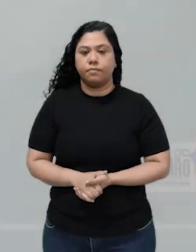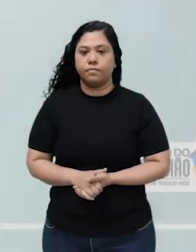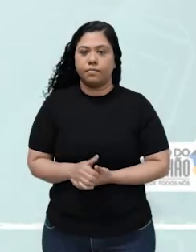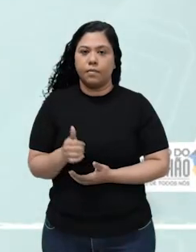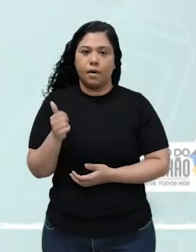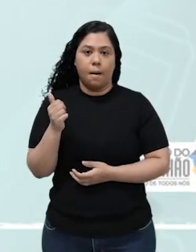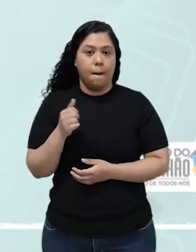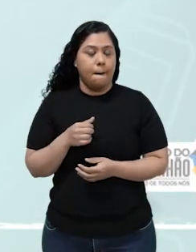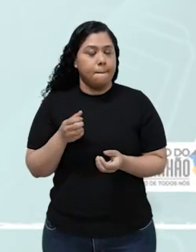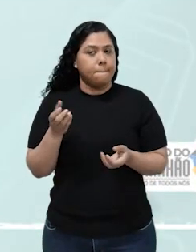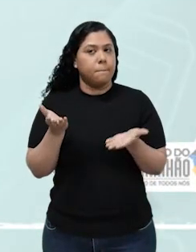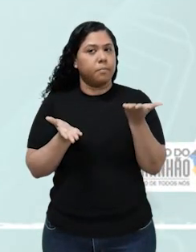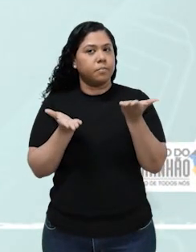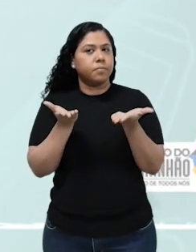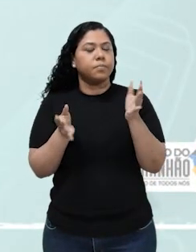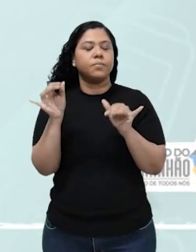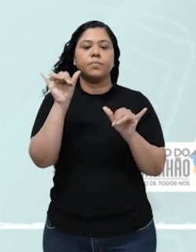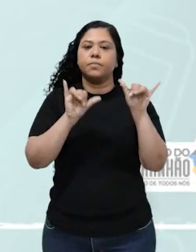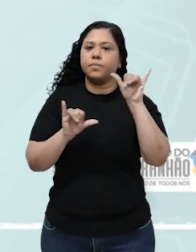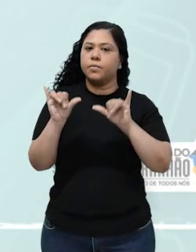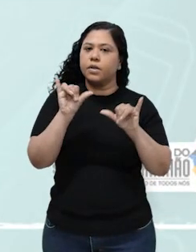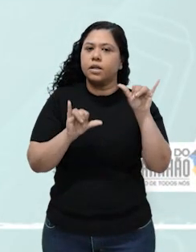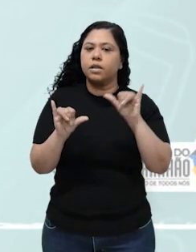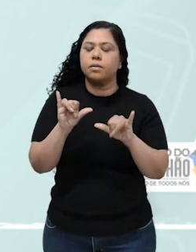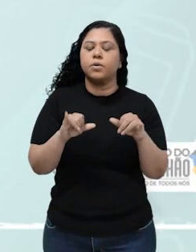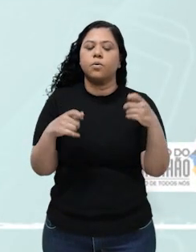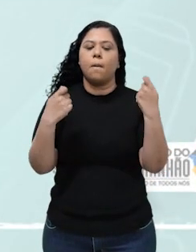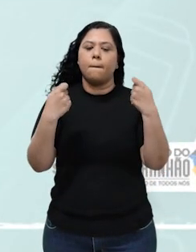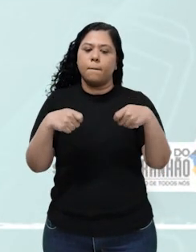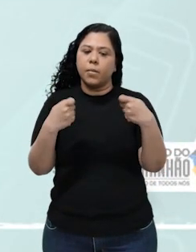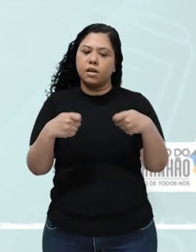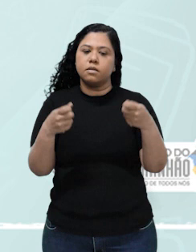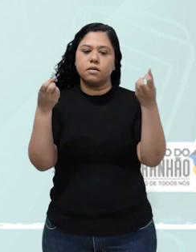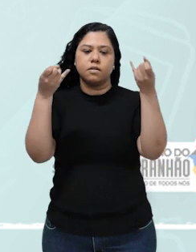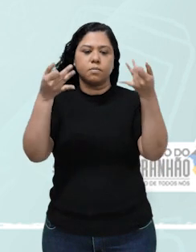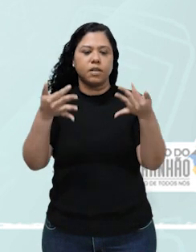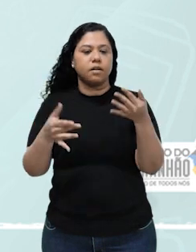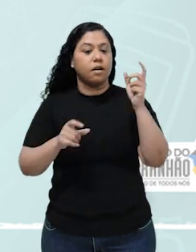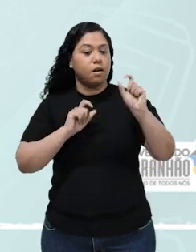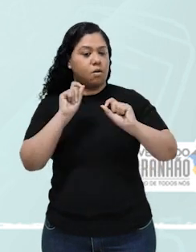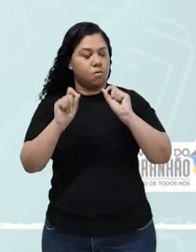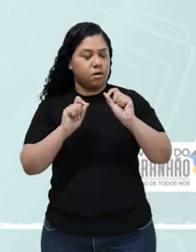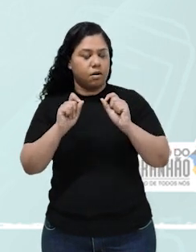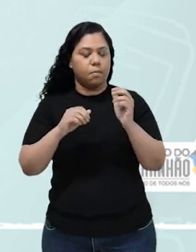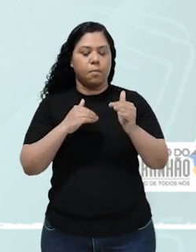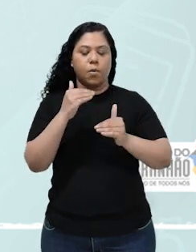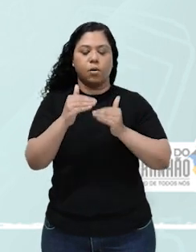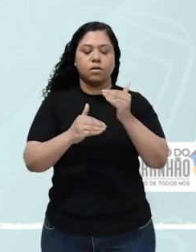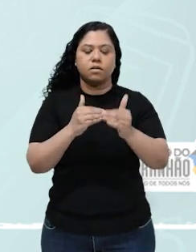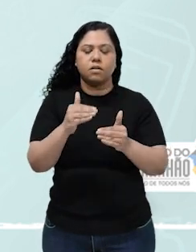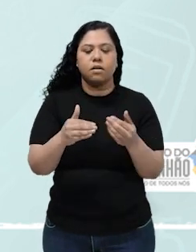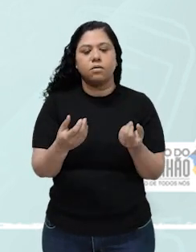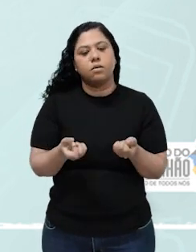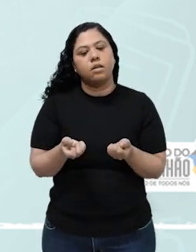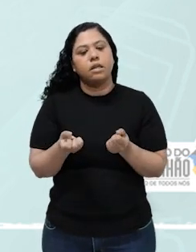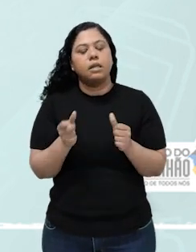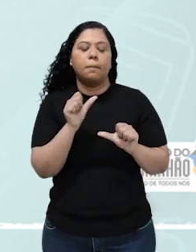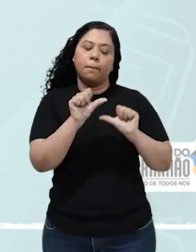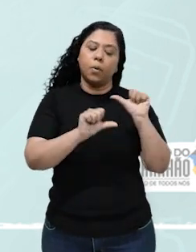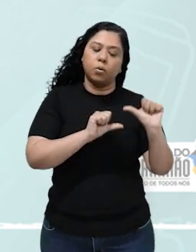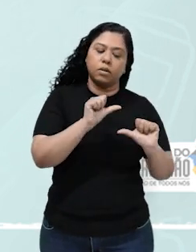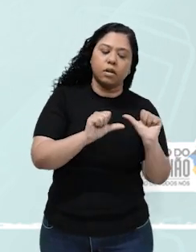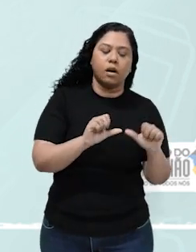Então, falando de equilíbrio químico, a gente precisa comentar sobre processo reversível e processo